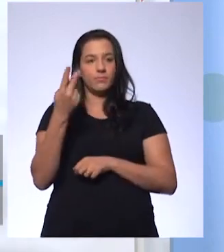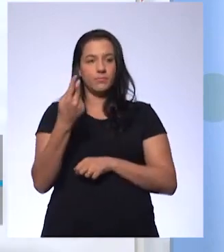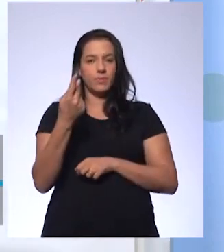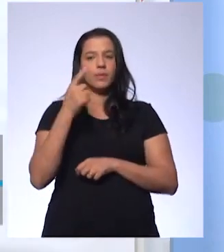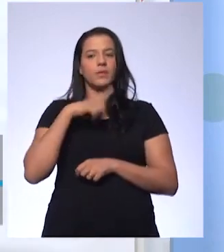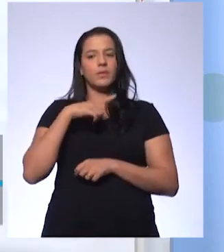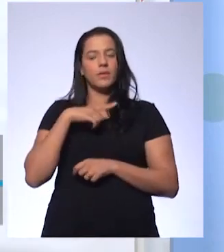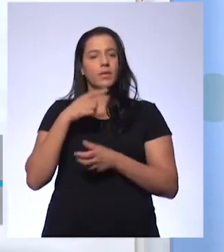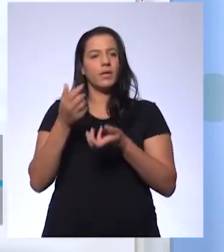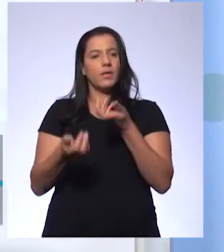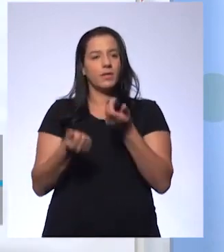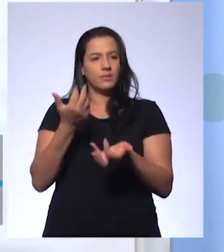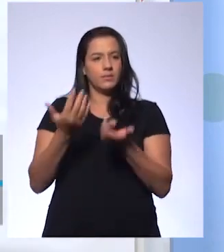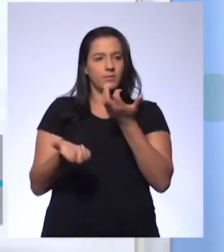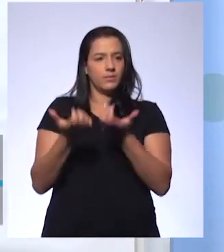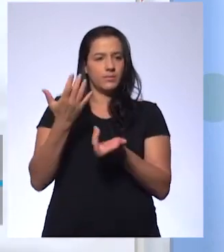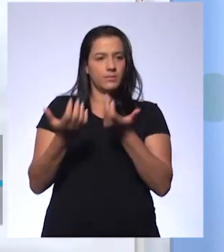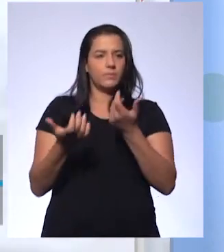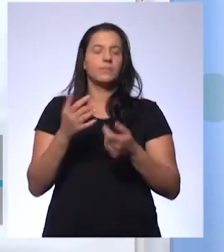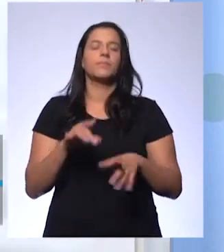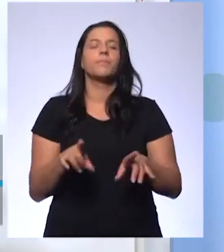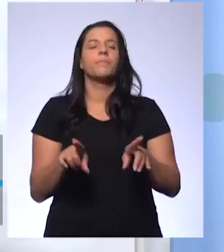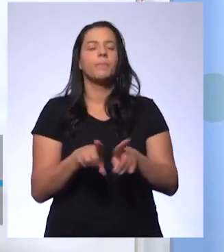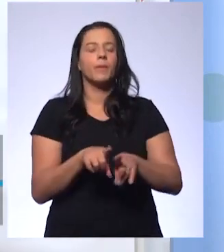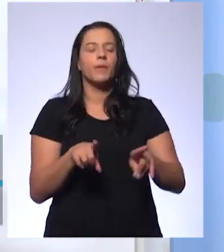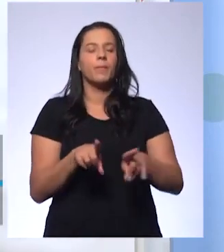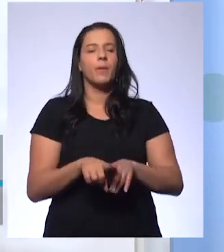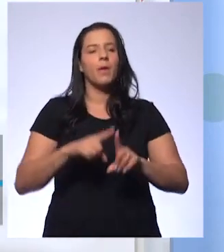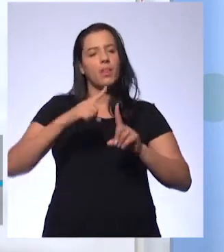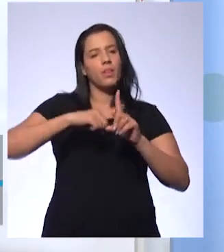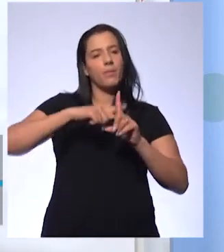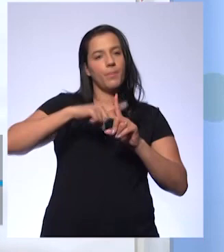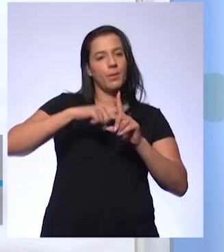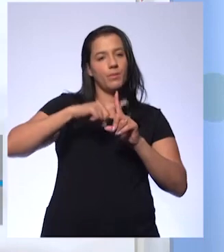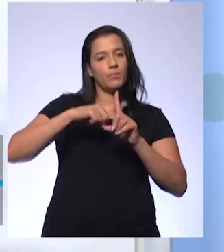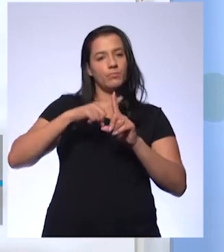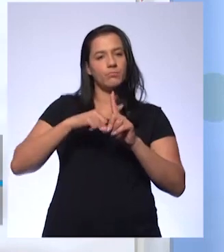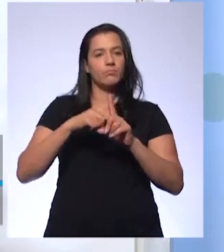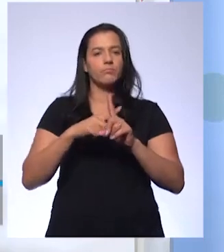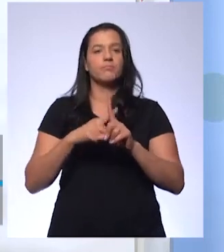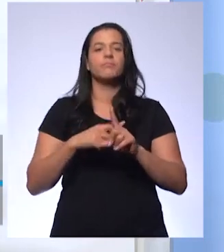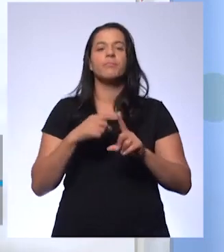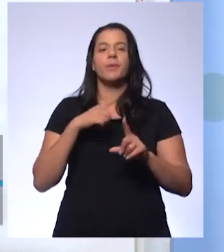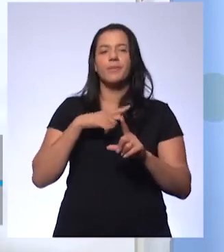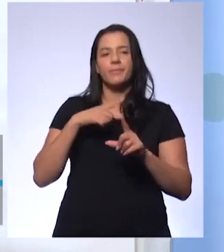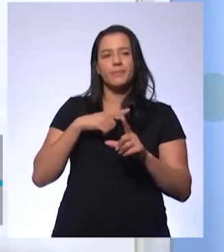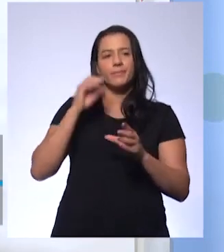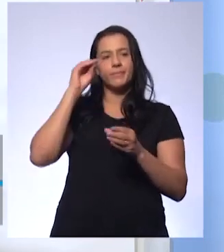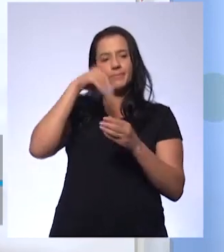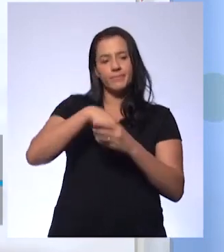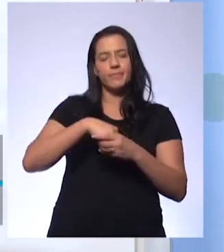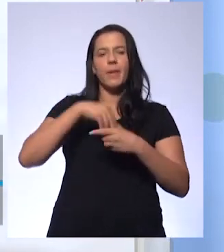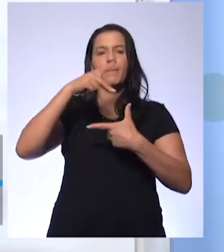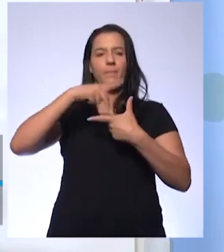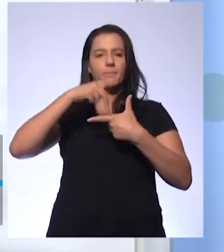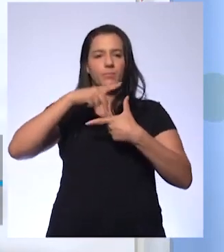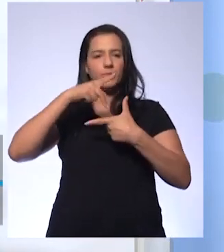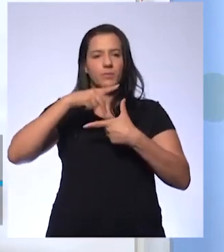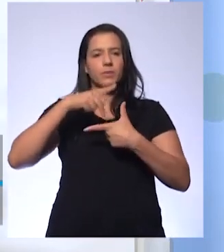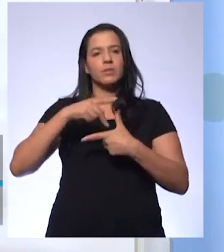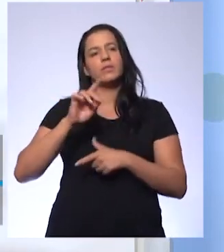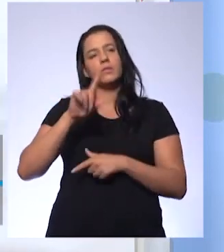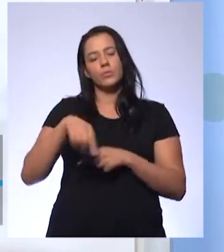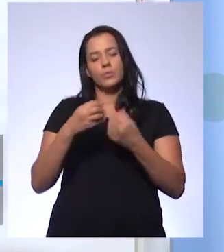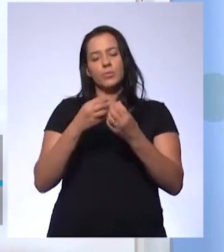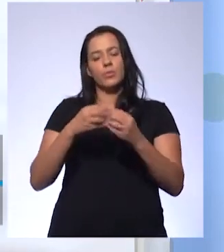e alcalinidade, ou por temperatura. É o que acontece ali com a albumina, que é a proteína do ovo. Tá bom? Quando você